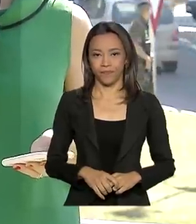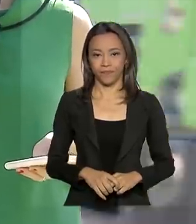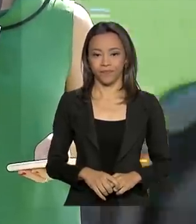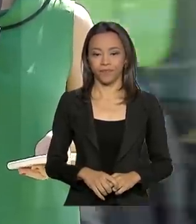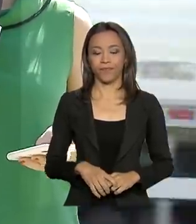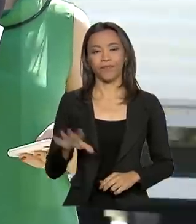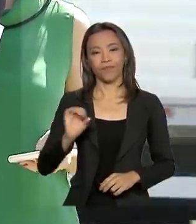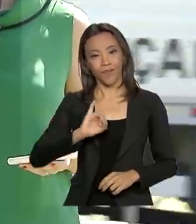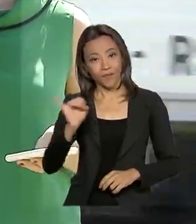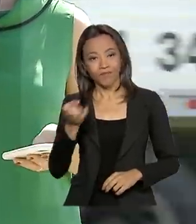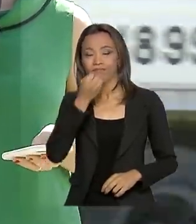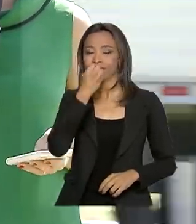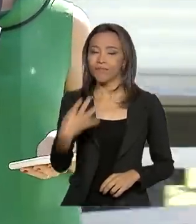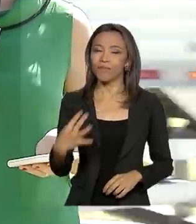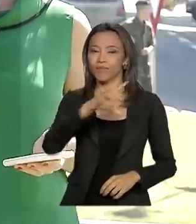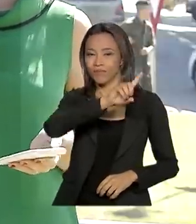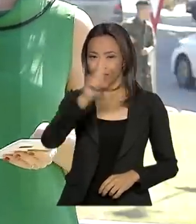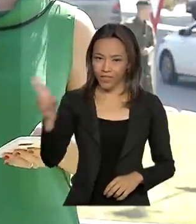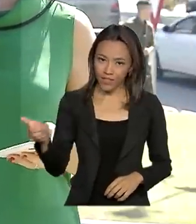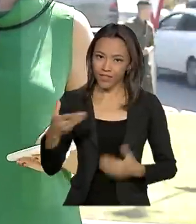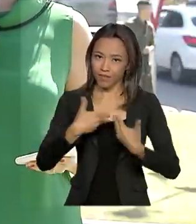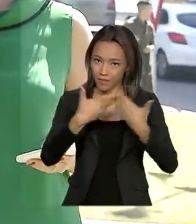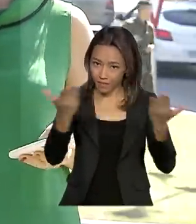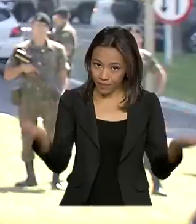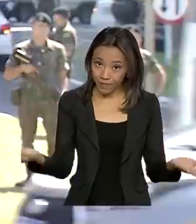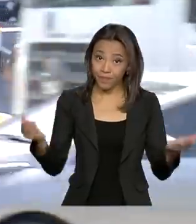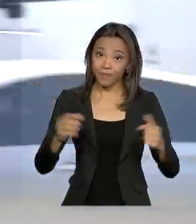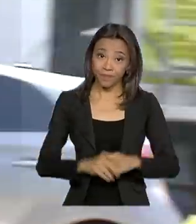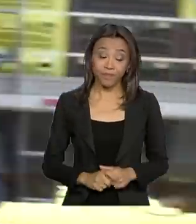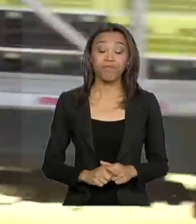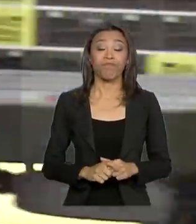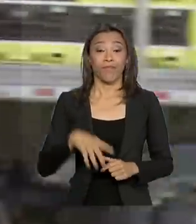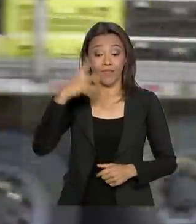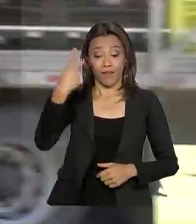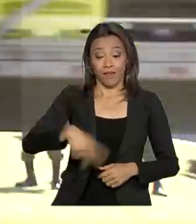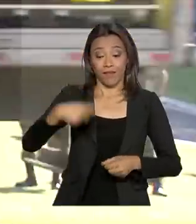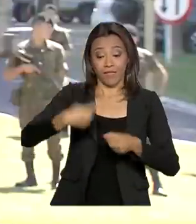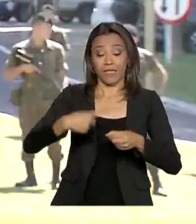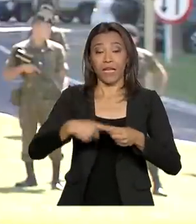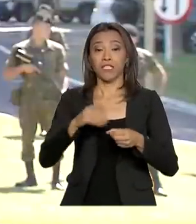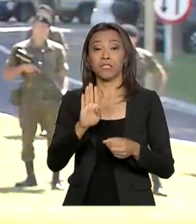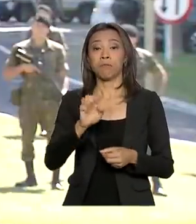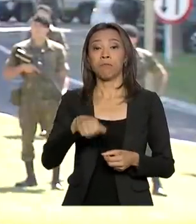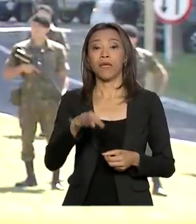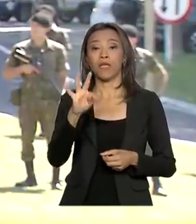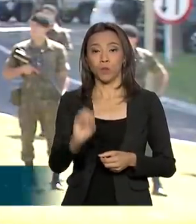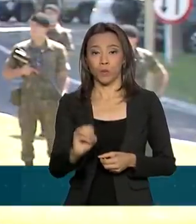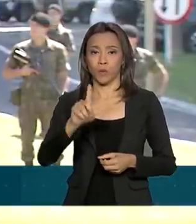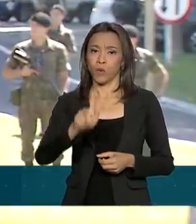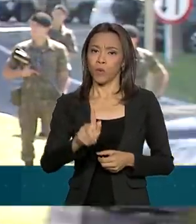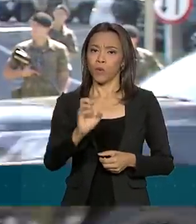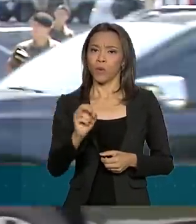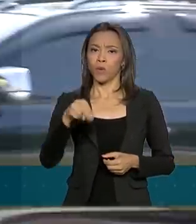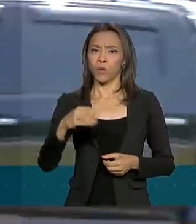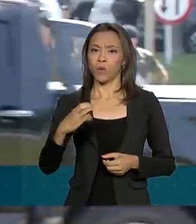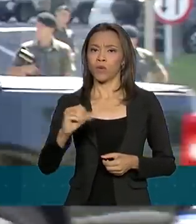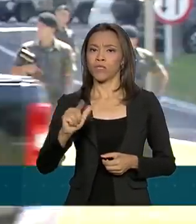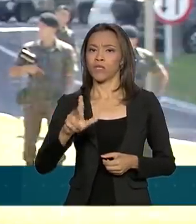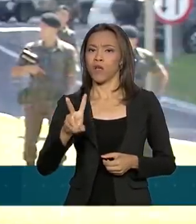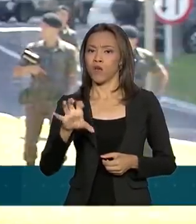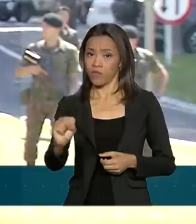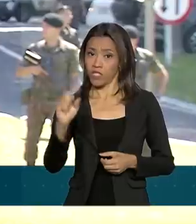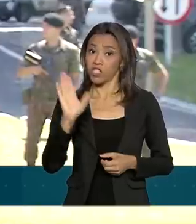Oi, Luciana. Bom dia para você, bom dia a todos. Olha, a cidade de Bento Gonçalves já está bastante movimentada para a